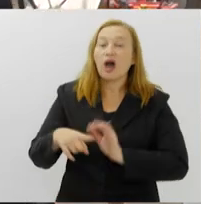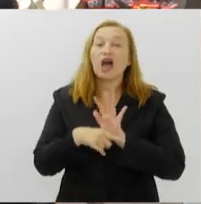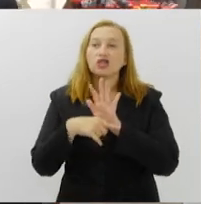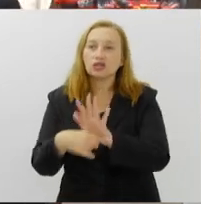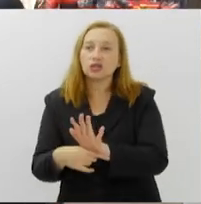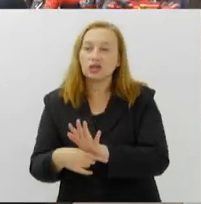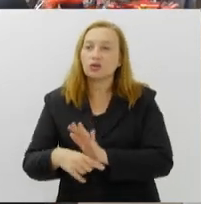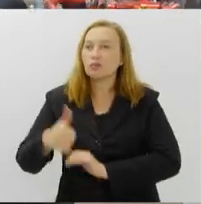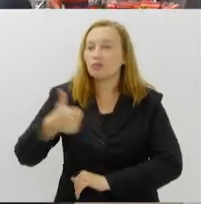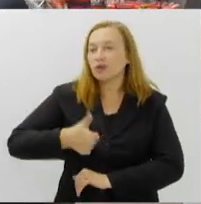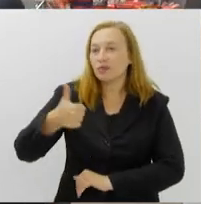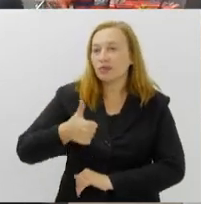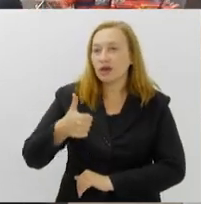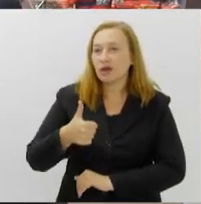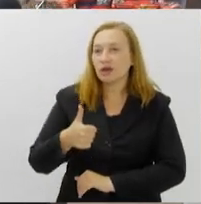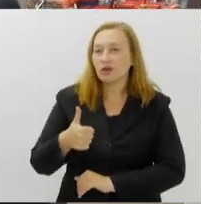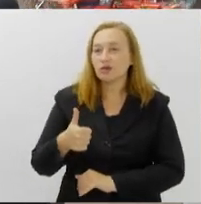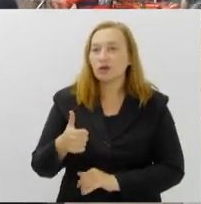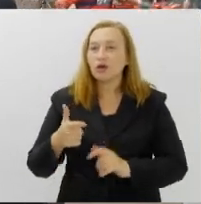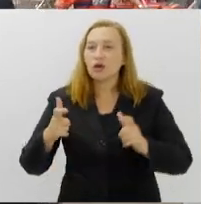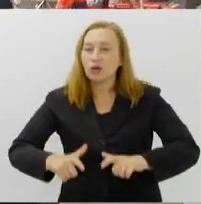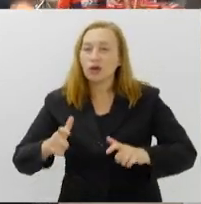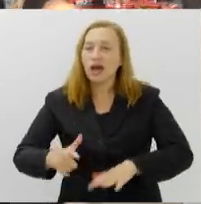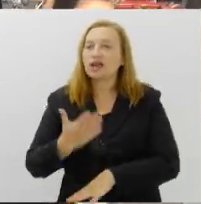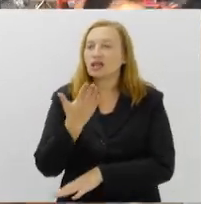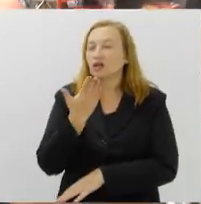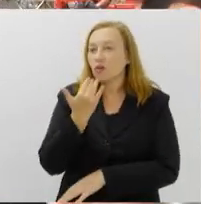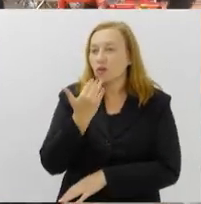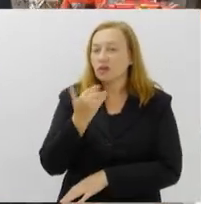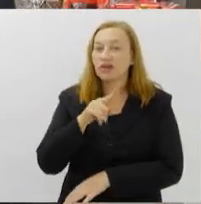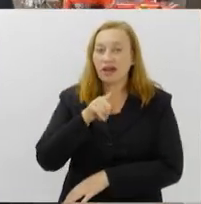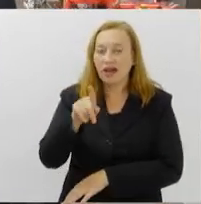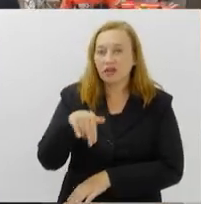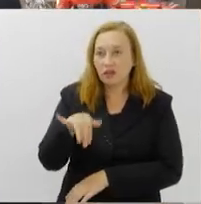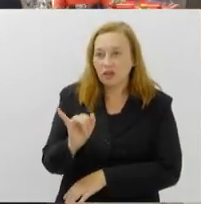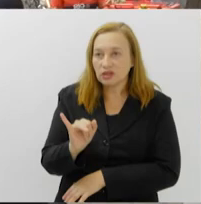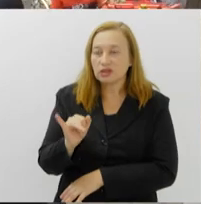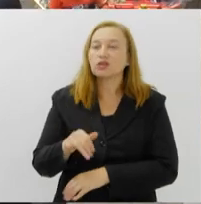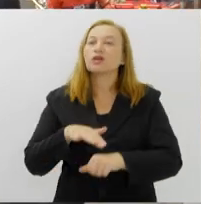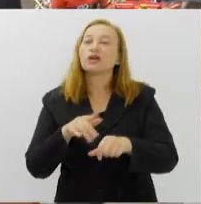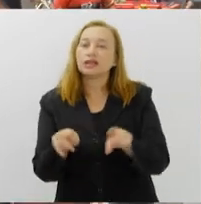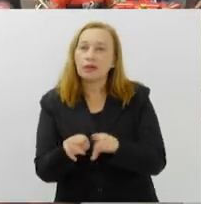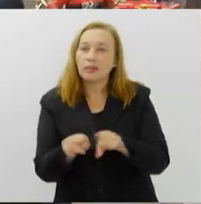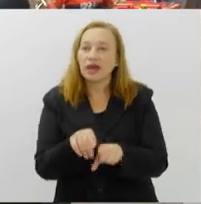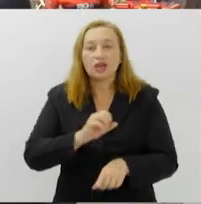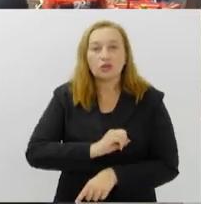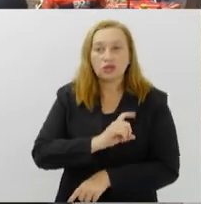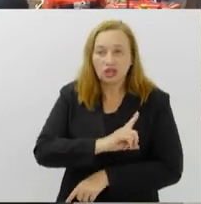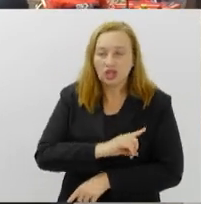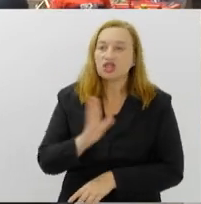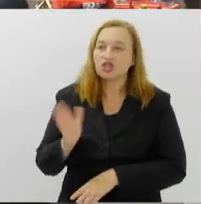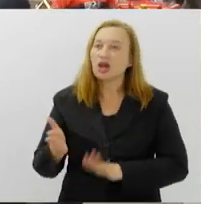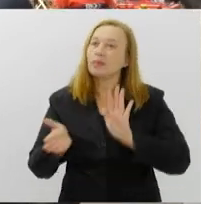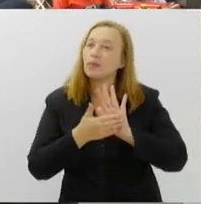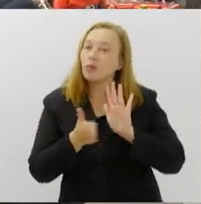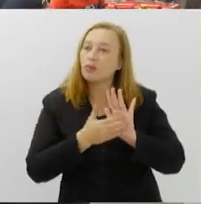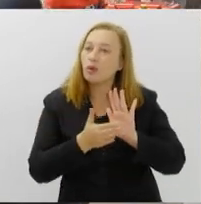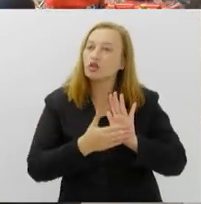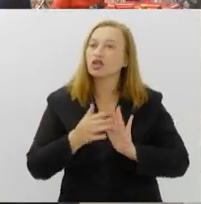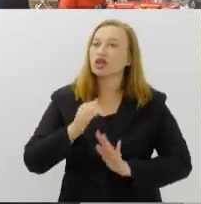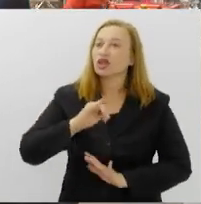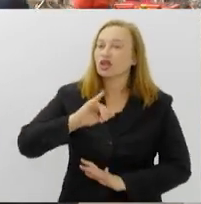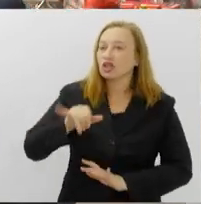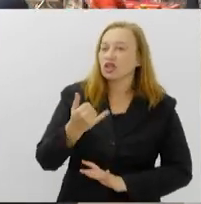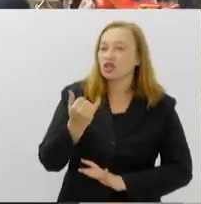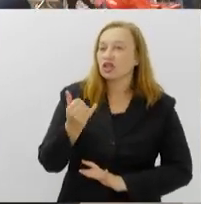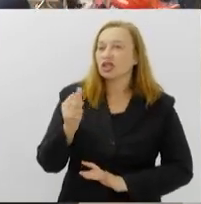criar o primeiro polo gastronômico da Mário Guimarães, que é de Nova Iguaçu, conversa com o pessoal de Duque de Caxias, já ouvi proposta para a gente ir lá para Japeri e